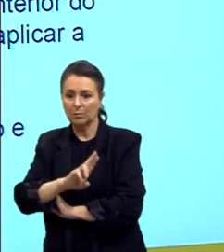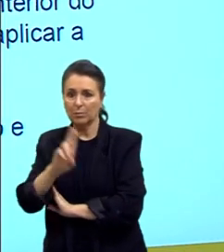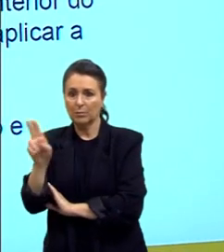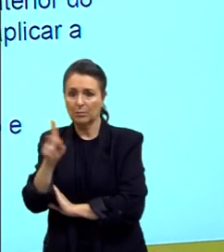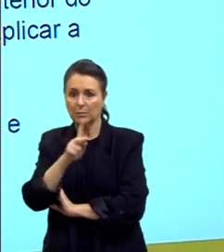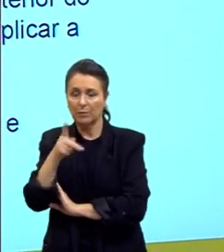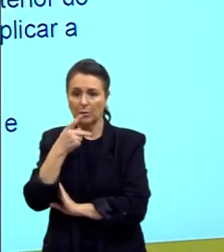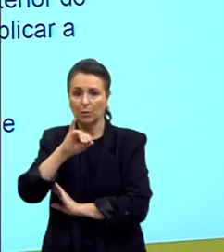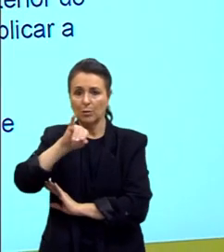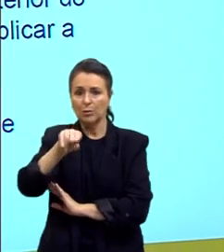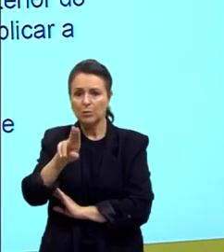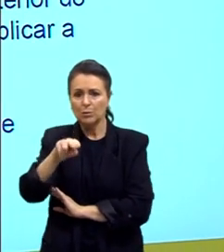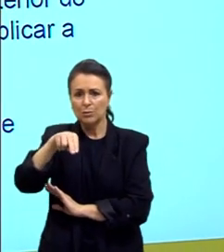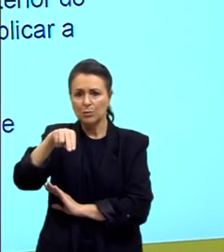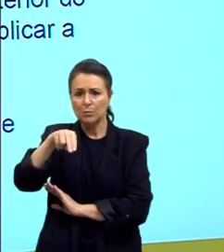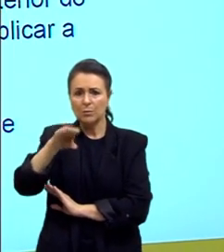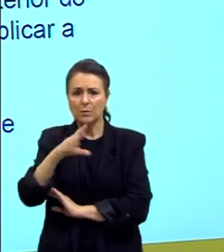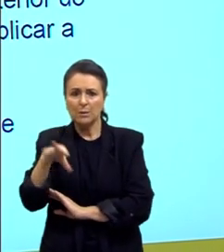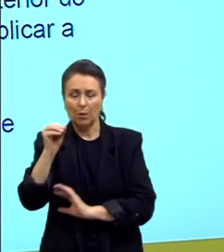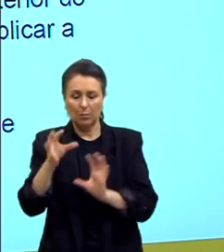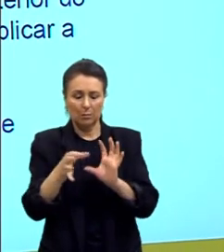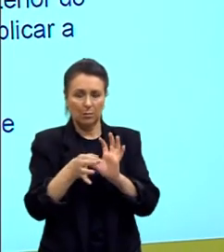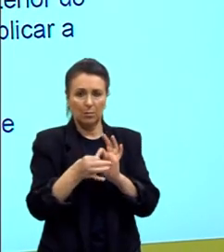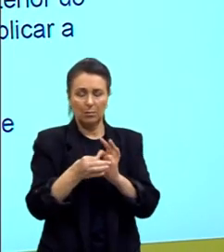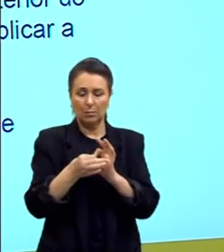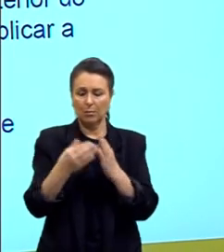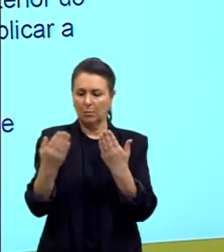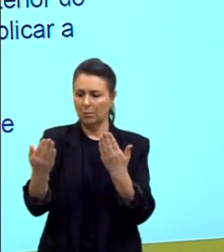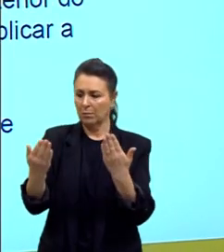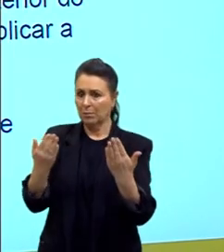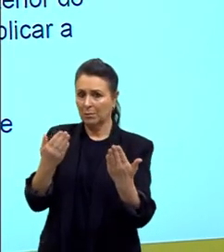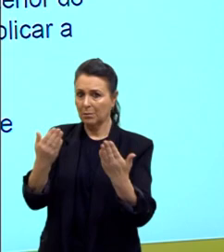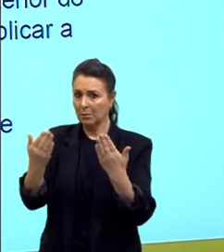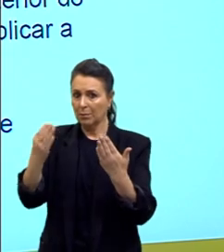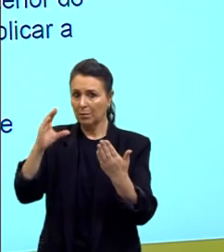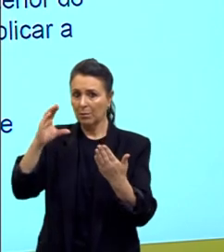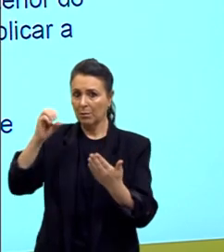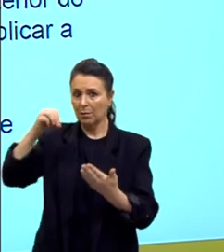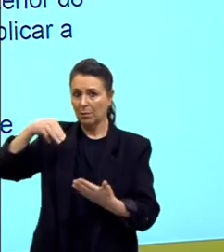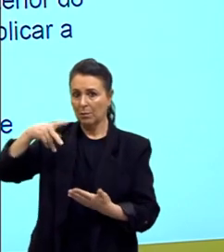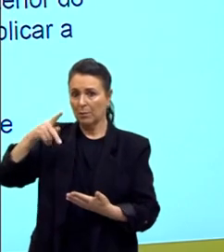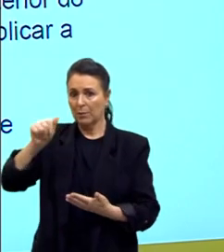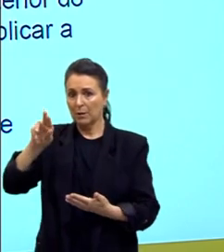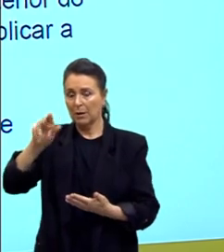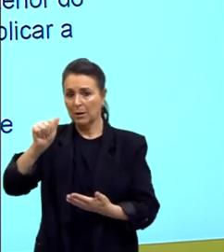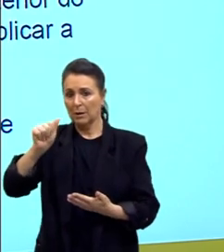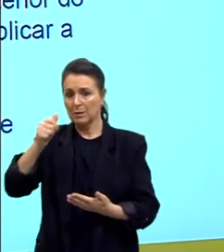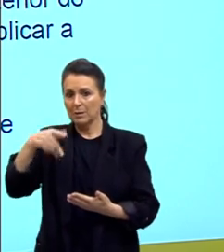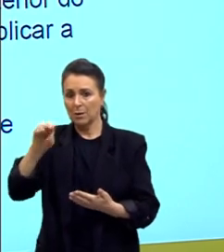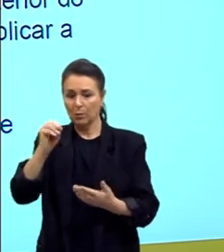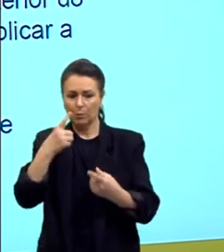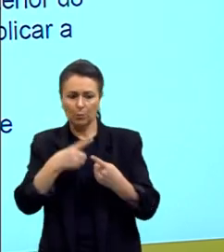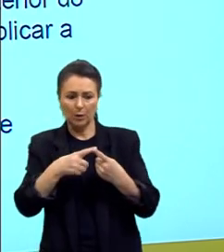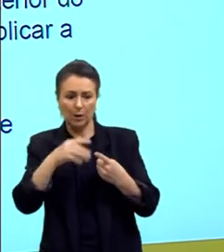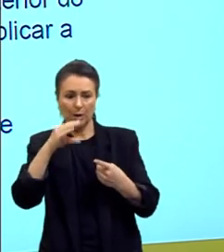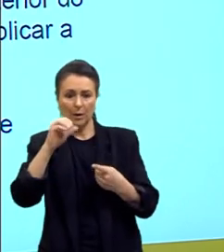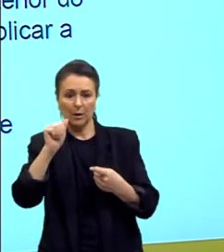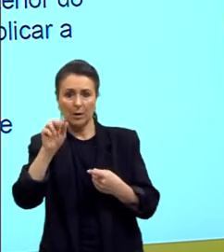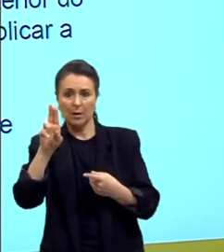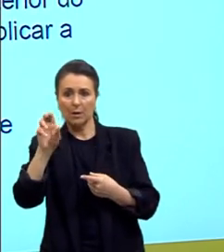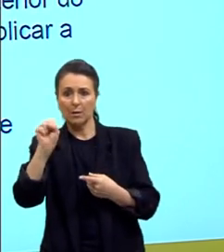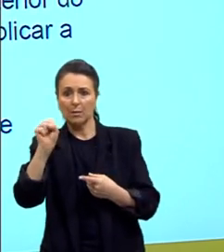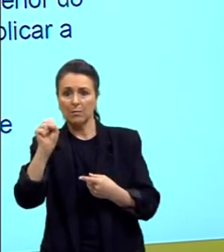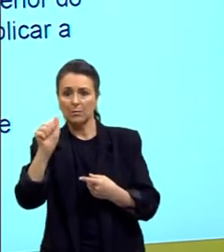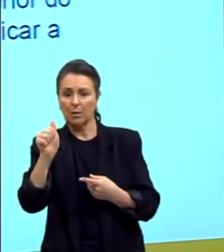Junção, eu preciso unir. Comparação, eu estou comparando a causa. Algo